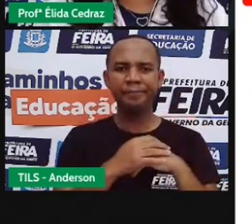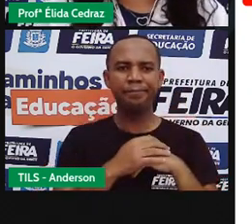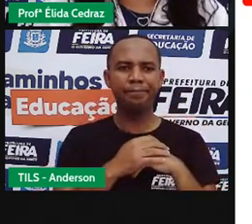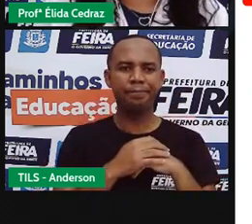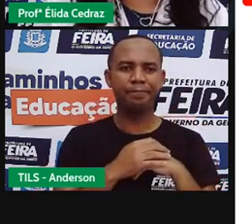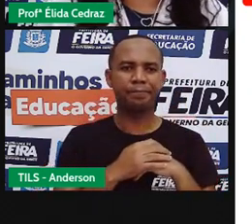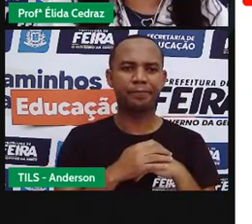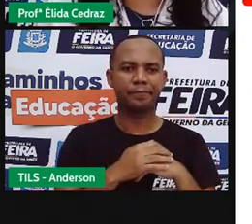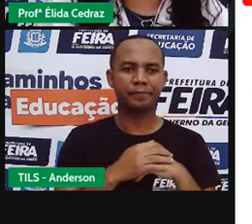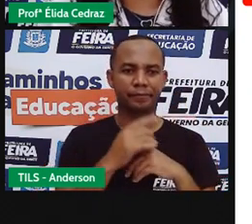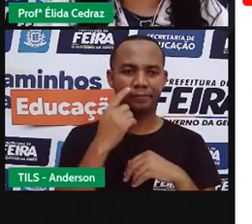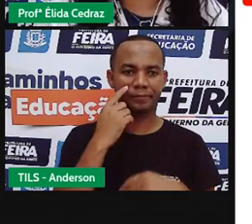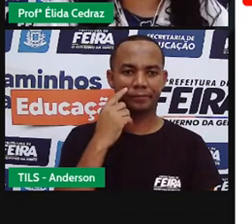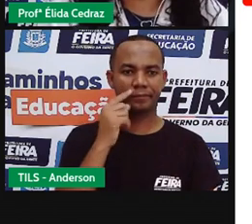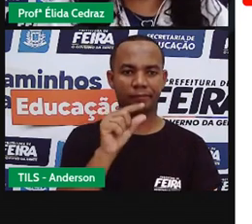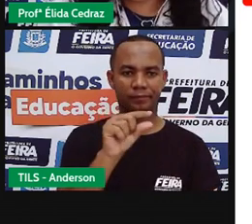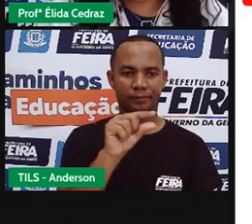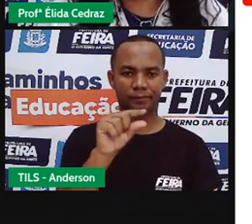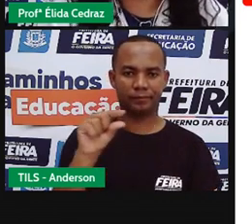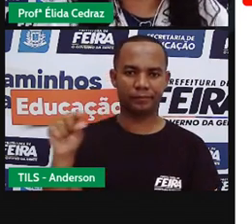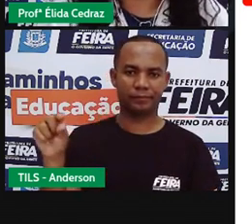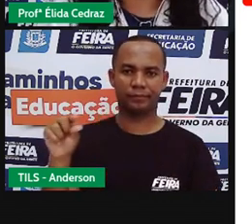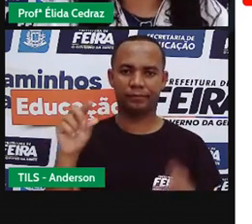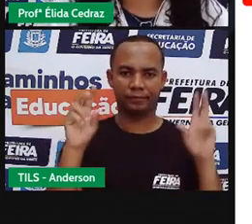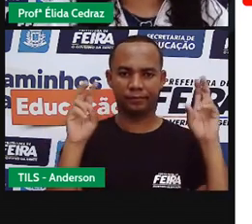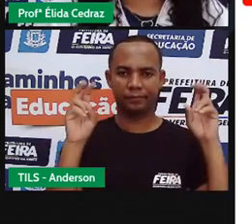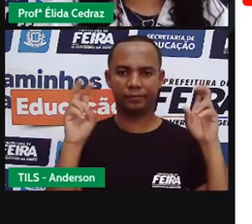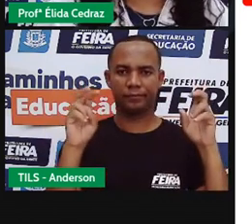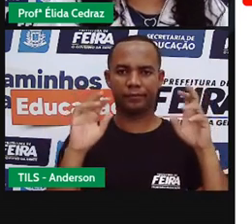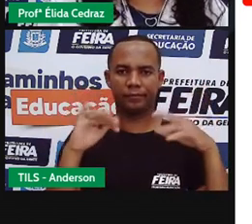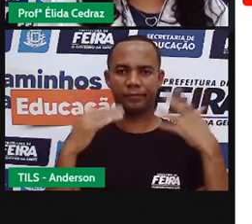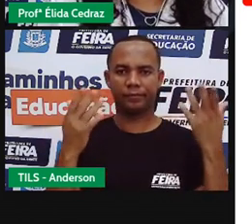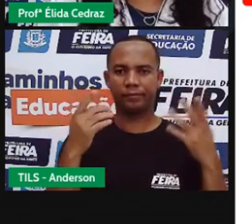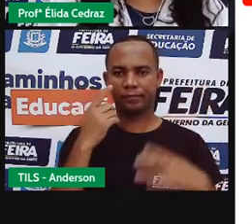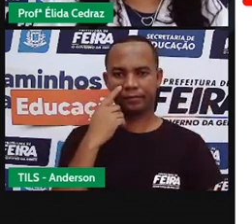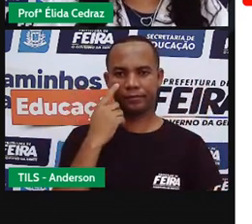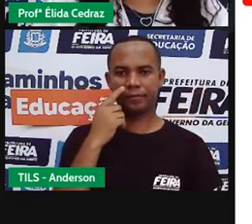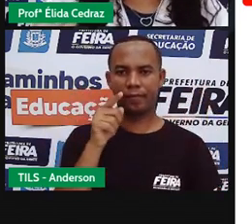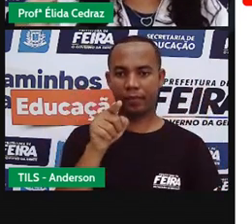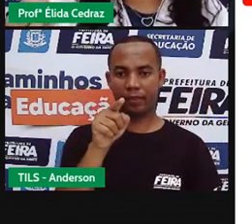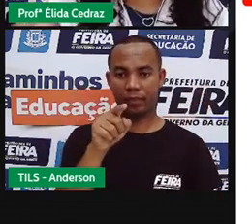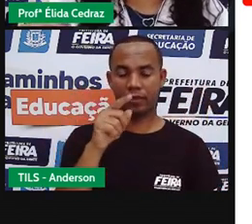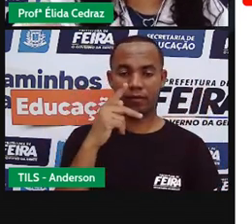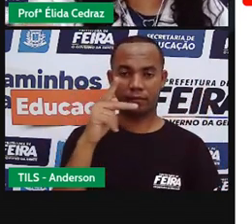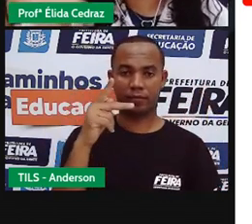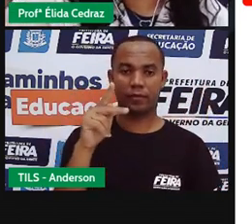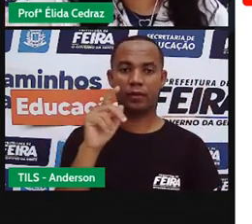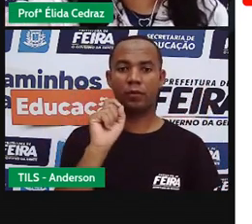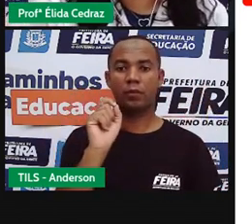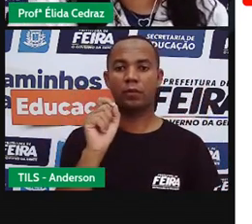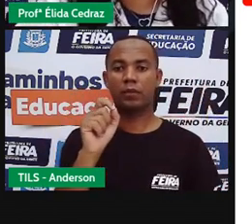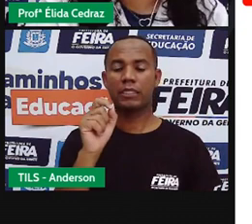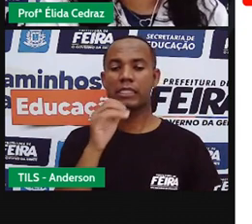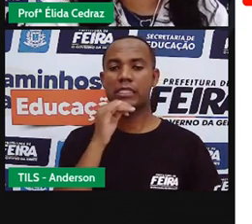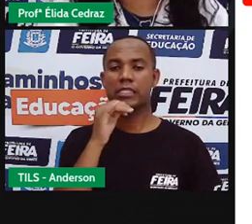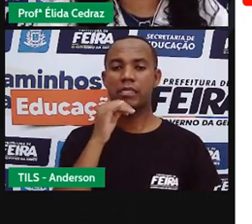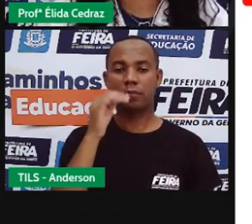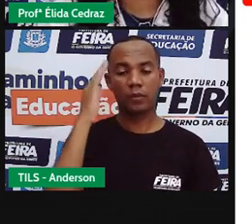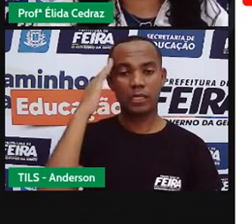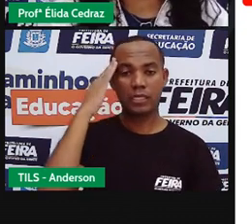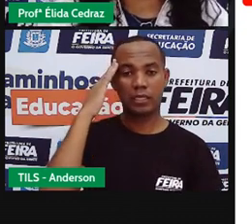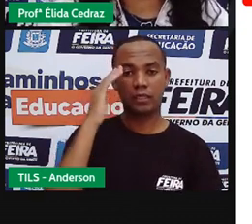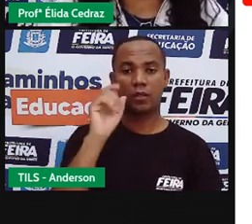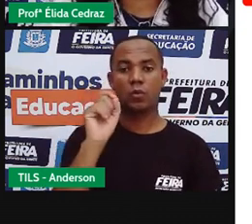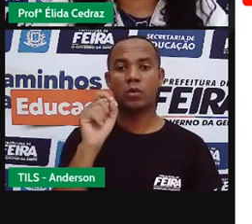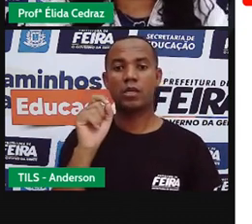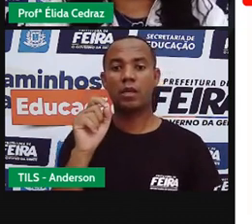Essa parte de baixo é o subtítulo. Ele é o que vai dar a entender aquilo